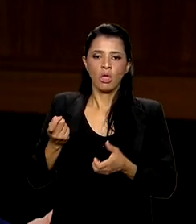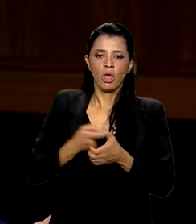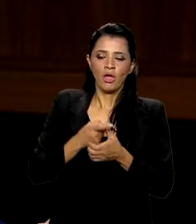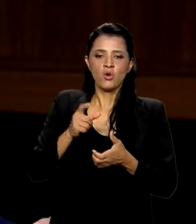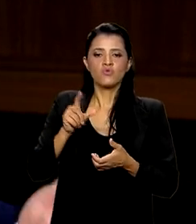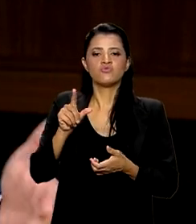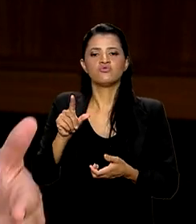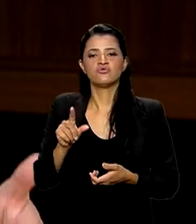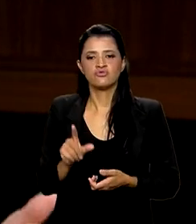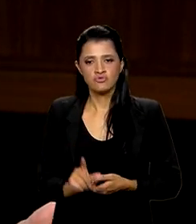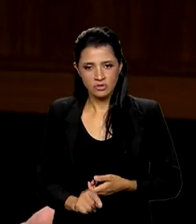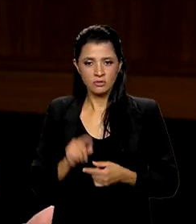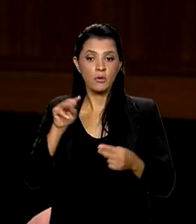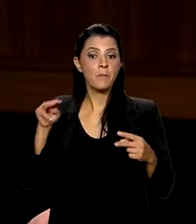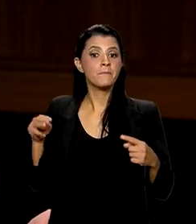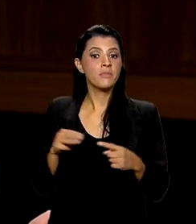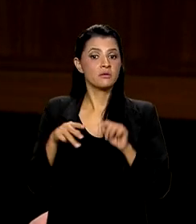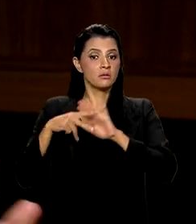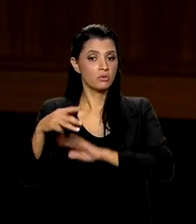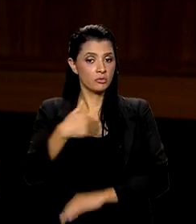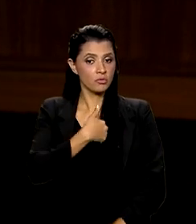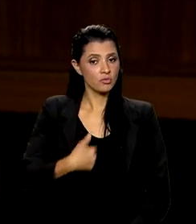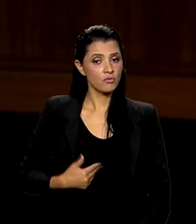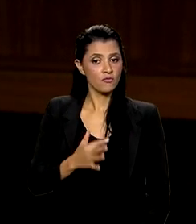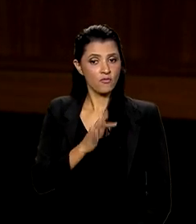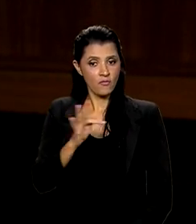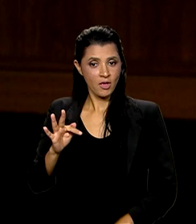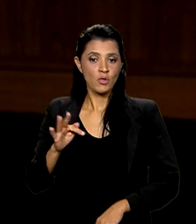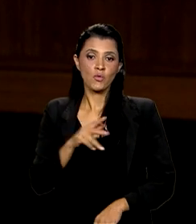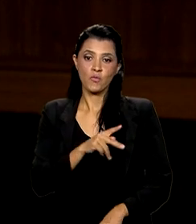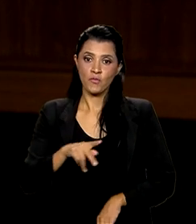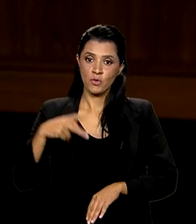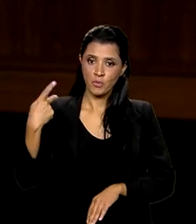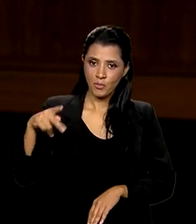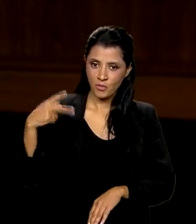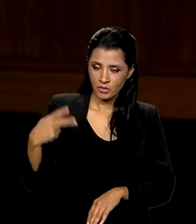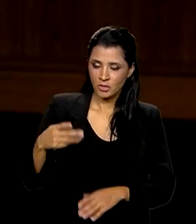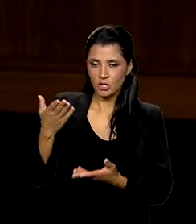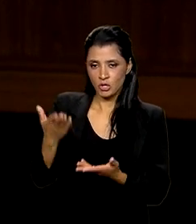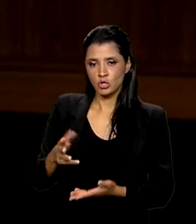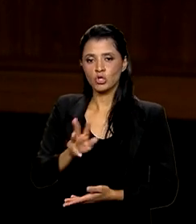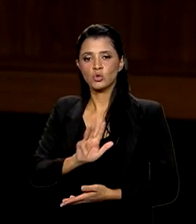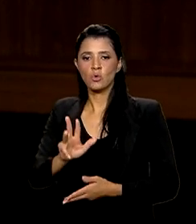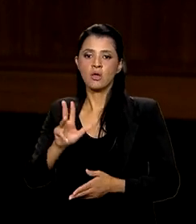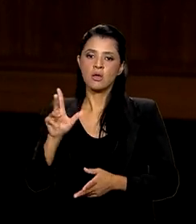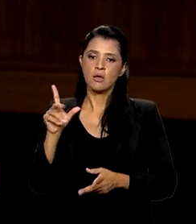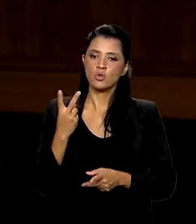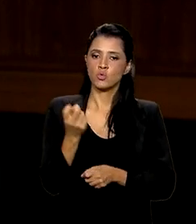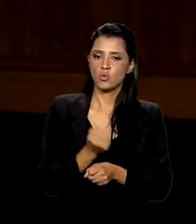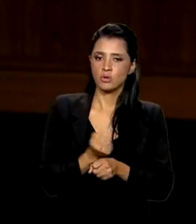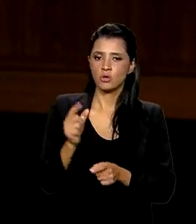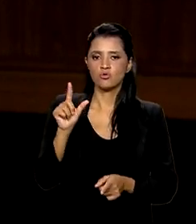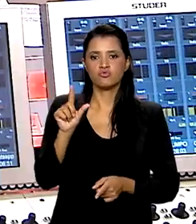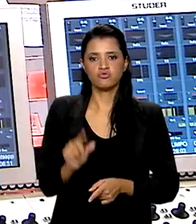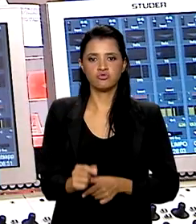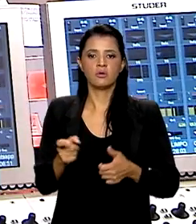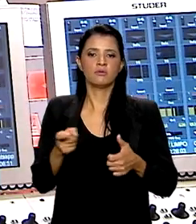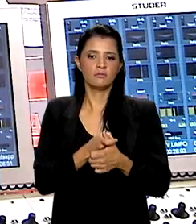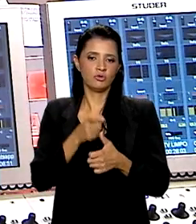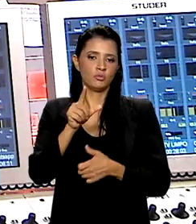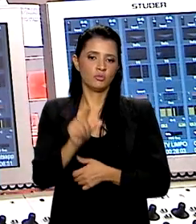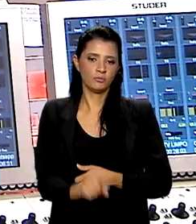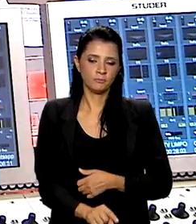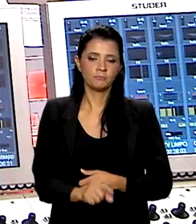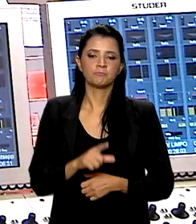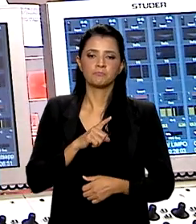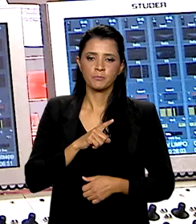Brasil e a meta do governo federal, do governo do presidente Lula, é zerar o déficit em dois anos. Com mais estabilidade econômica, o